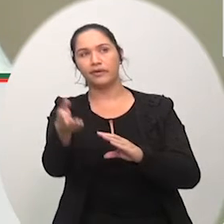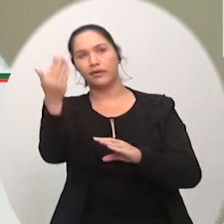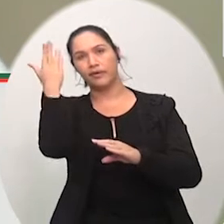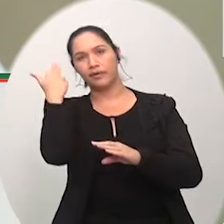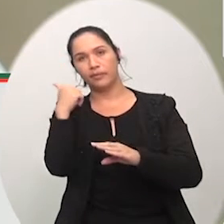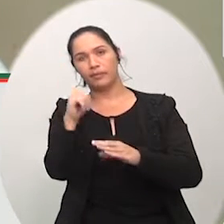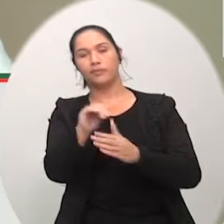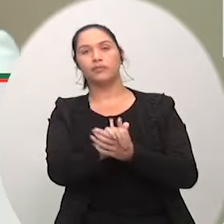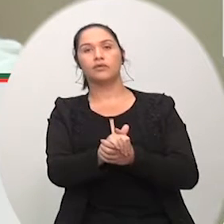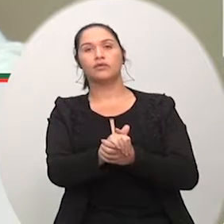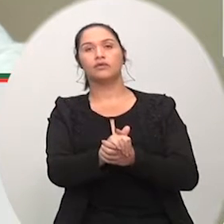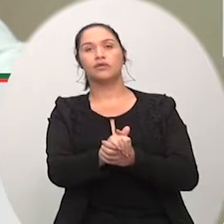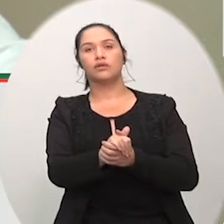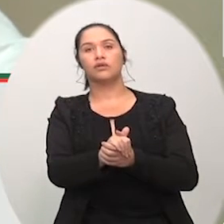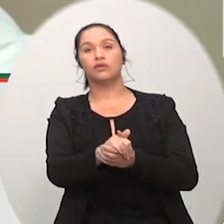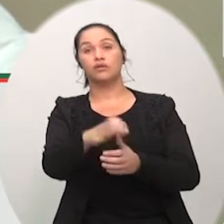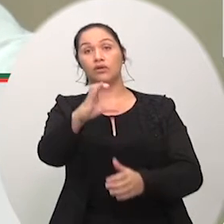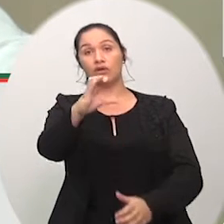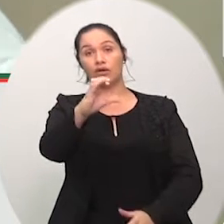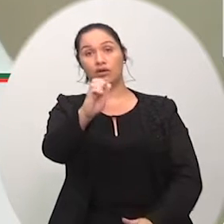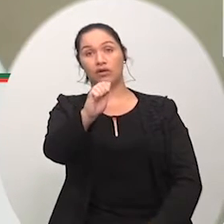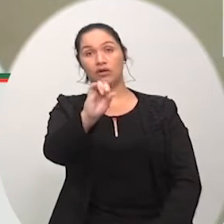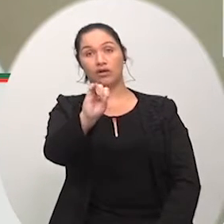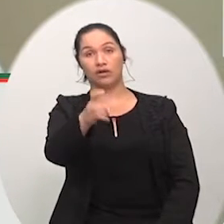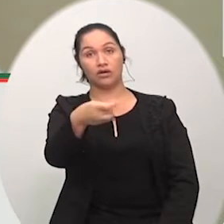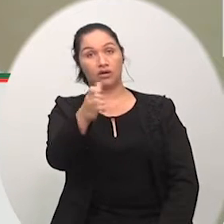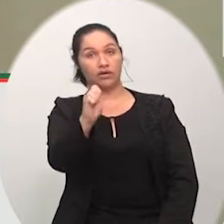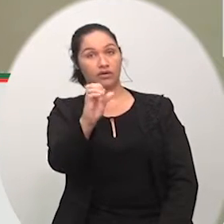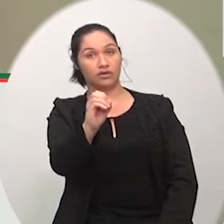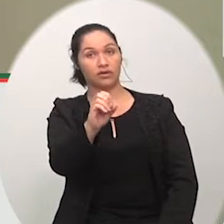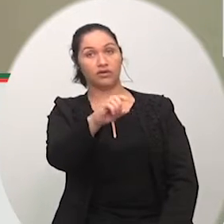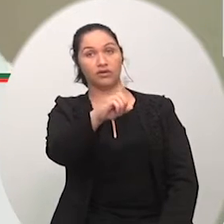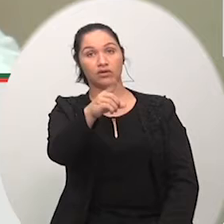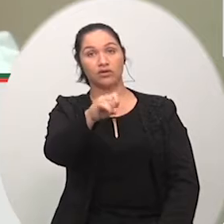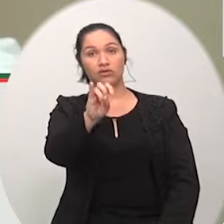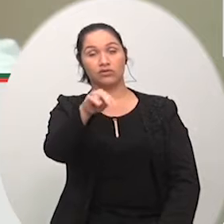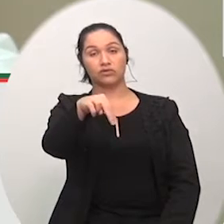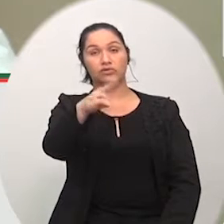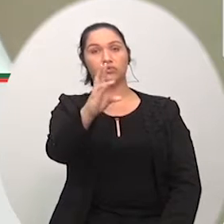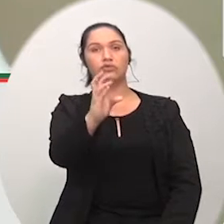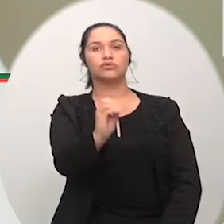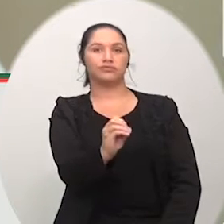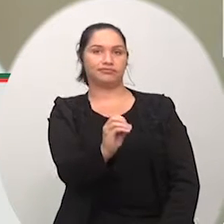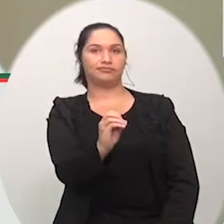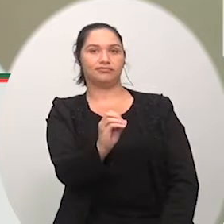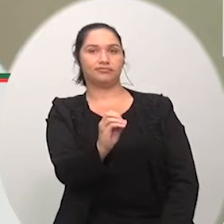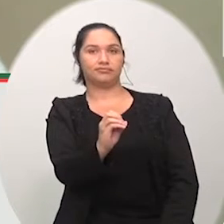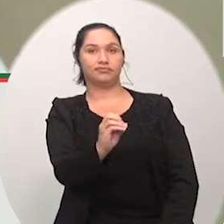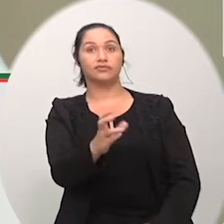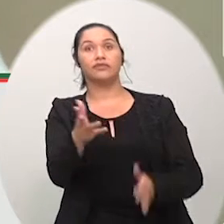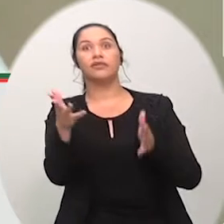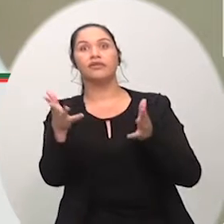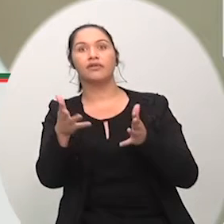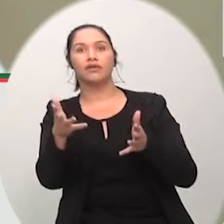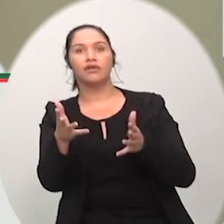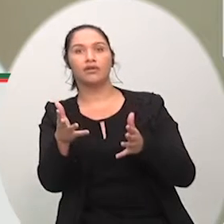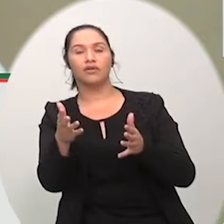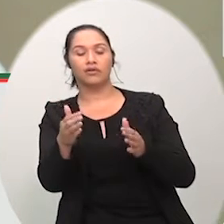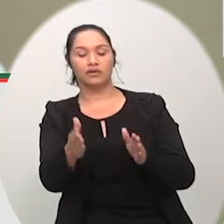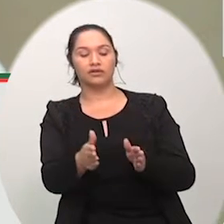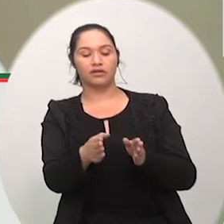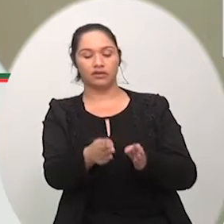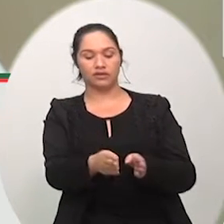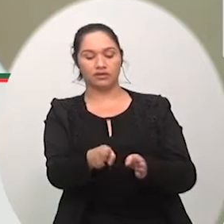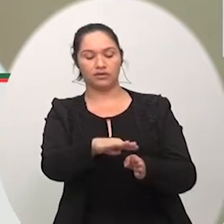comentam, em função do que a pessoa morreu com o meningite. Agora não tinha como colocar, agora tem que construir um outro túmulo acima,